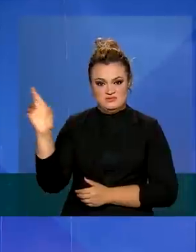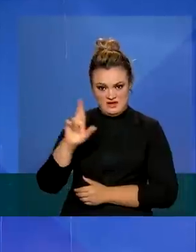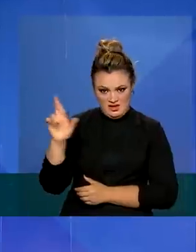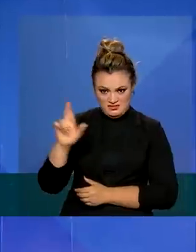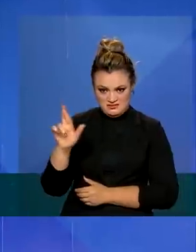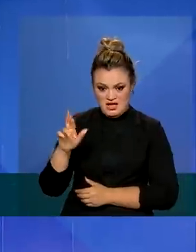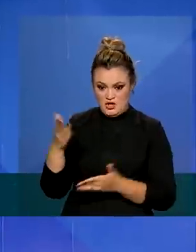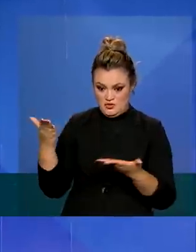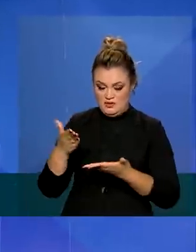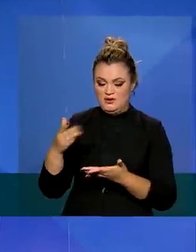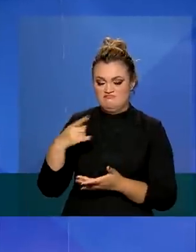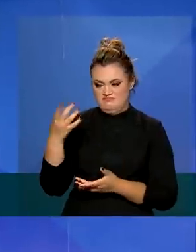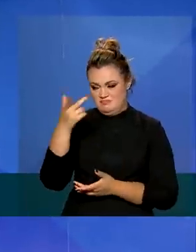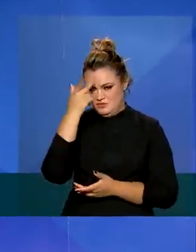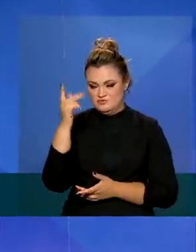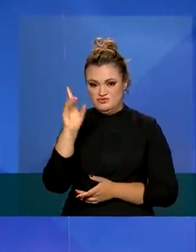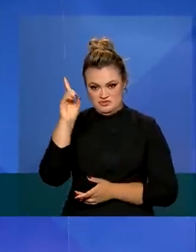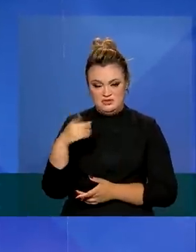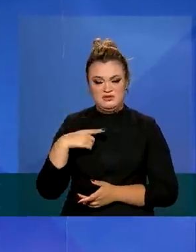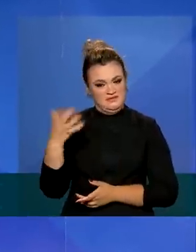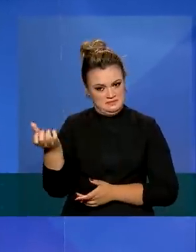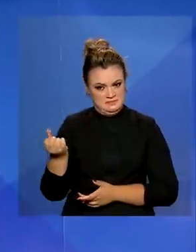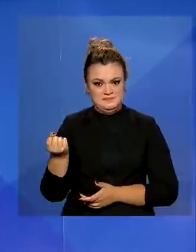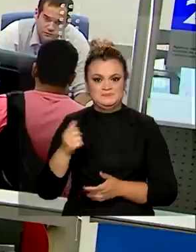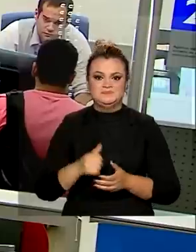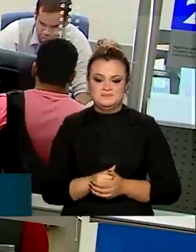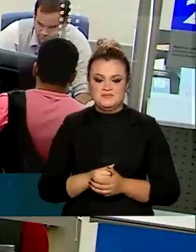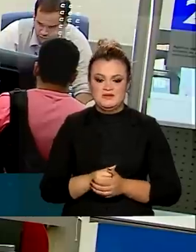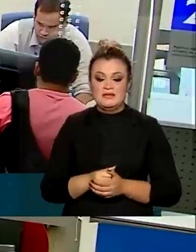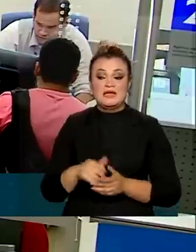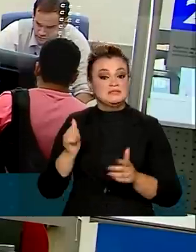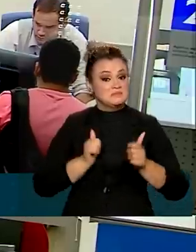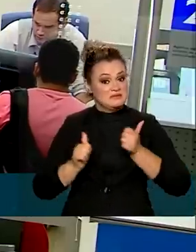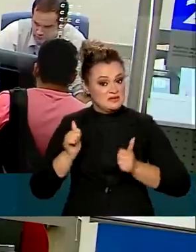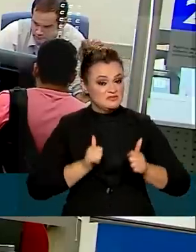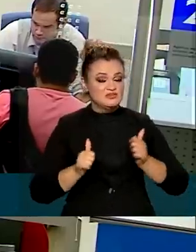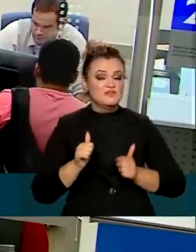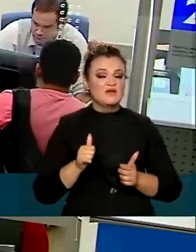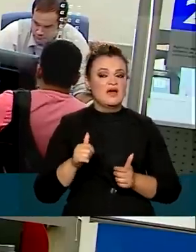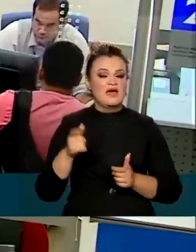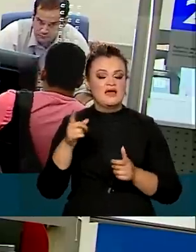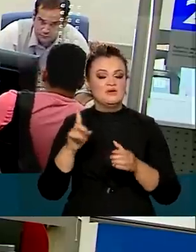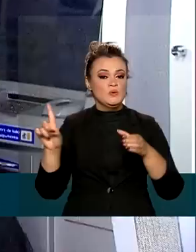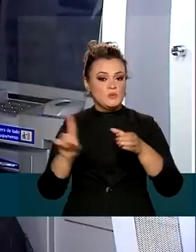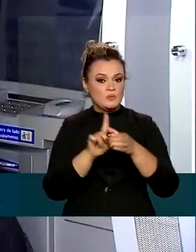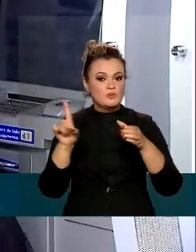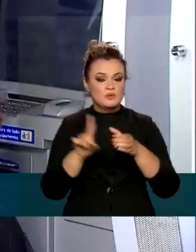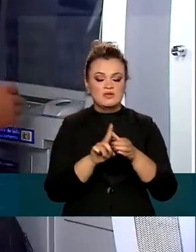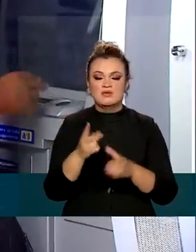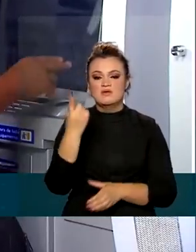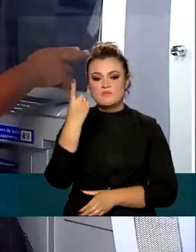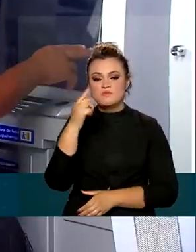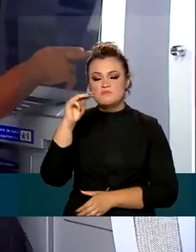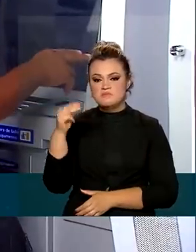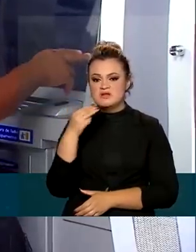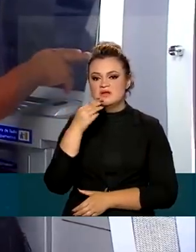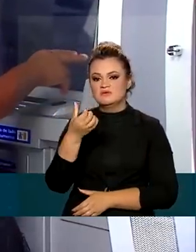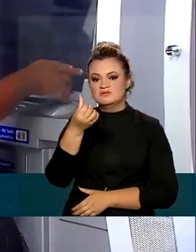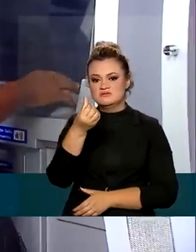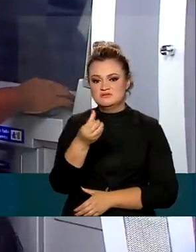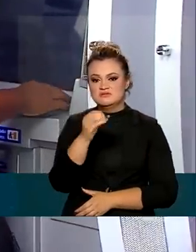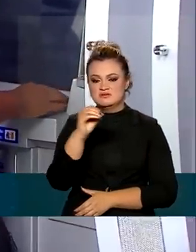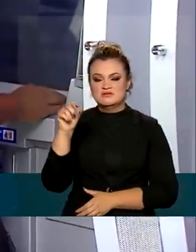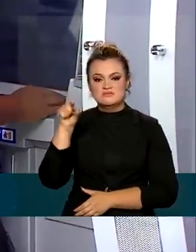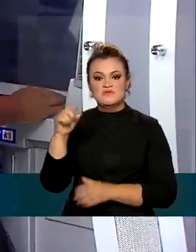passa de 400 para 600 reais. E a expectativa é incluir mais 1 milhão e 600